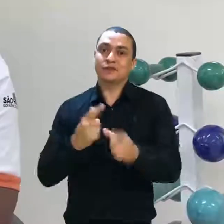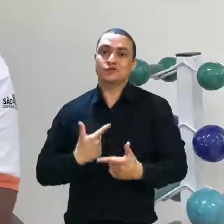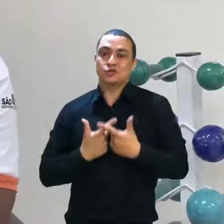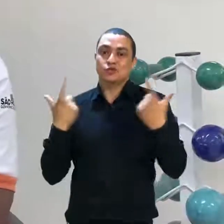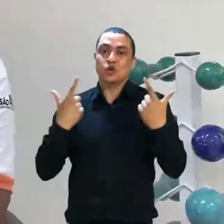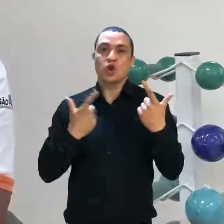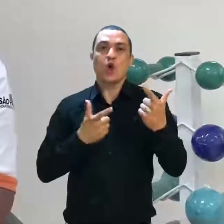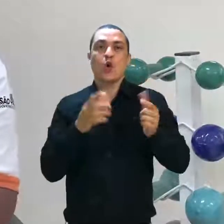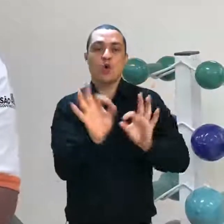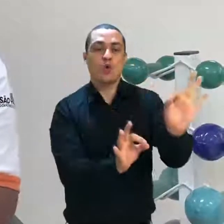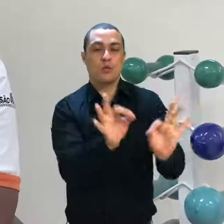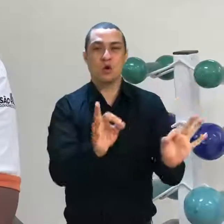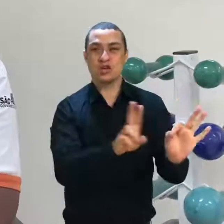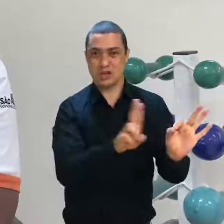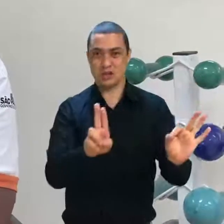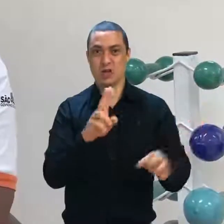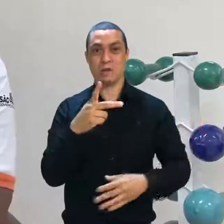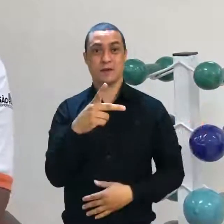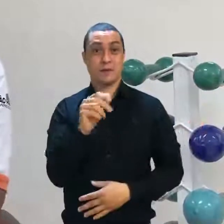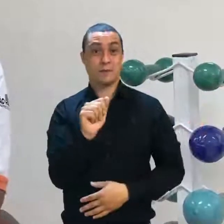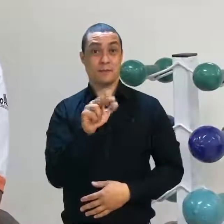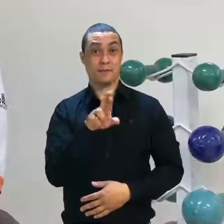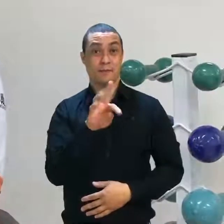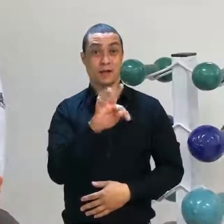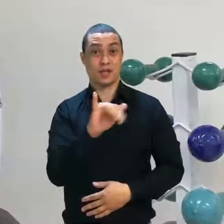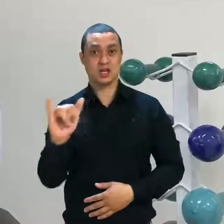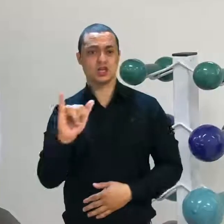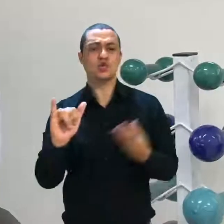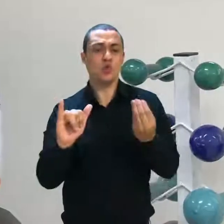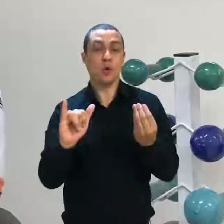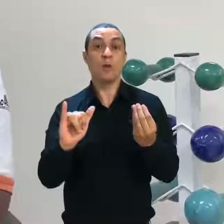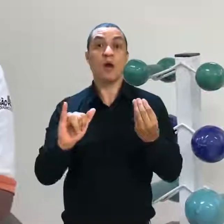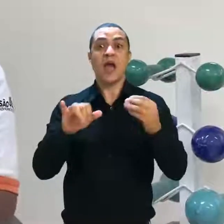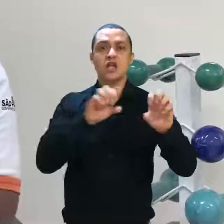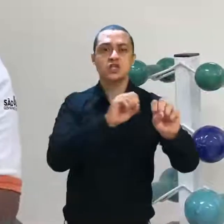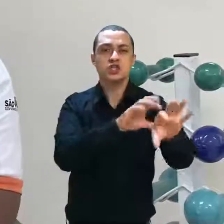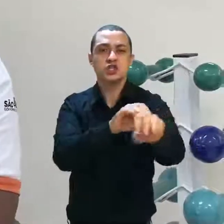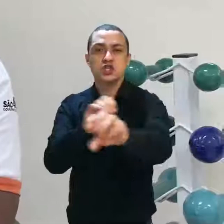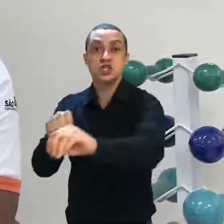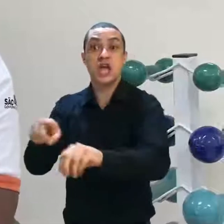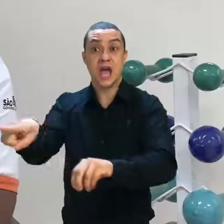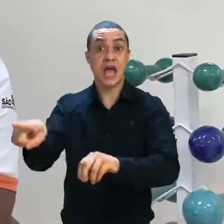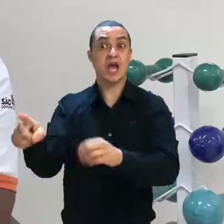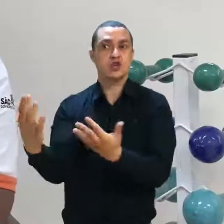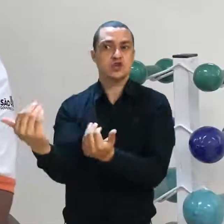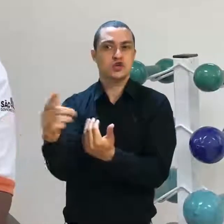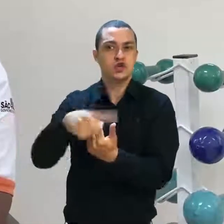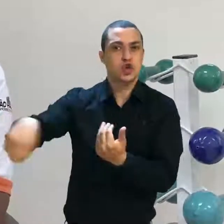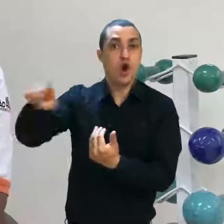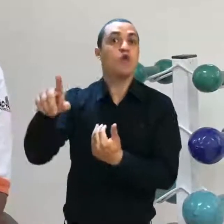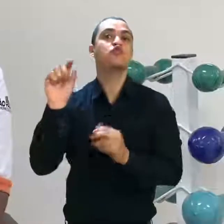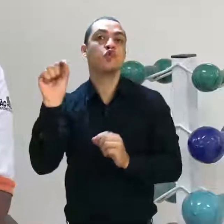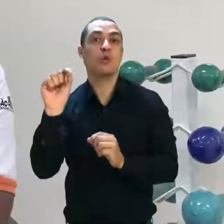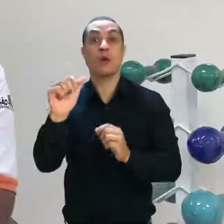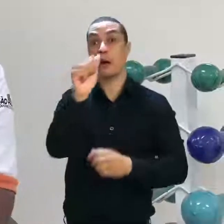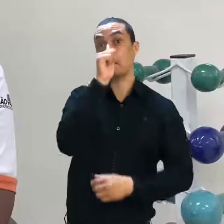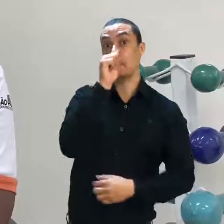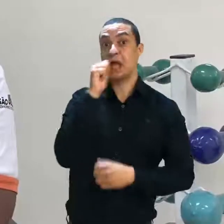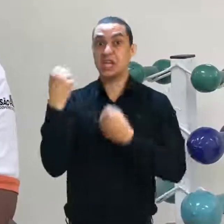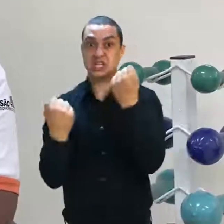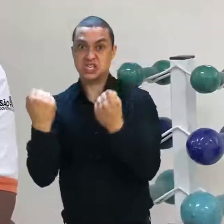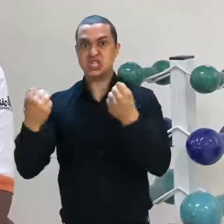privilégio de participar de um projeto chamado PART, um projeto que ajuda na conscientização acerca da bebida e a direção